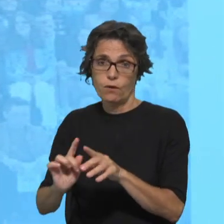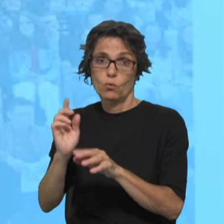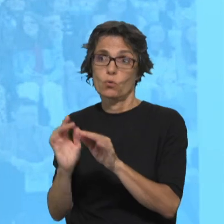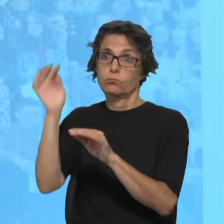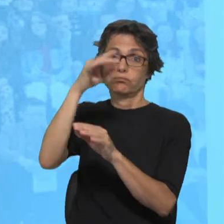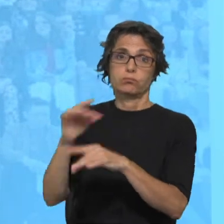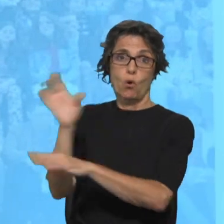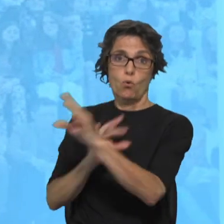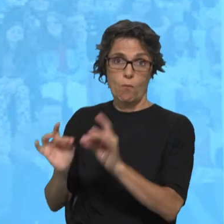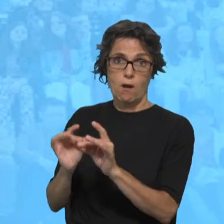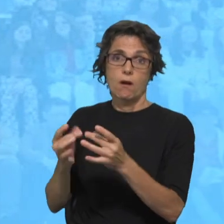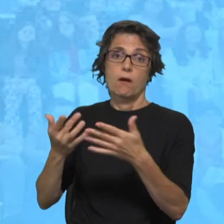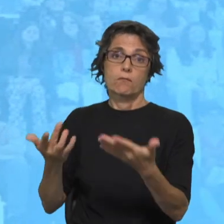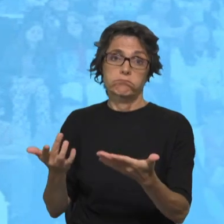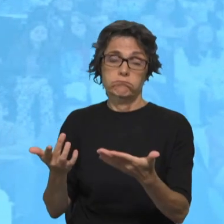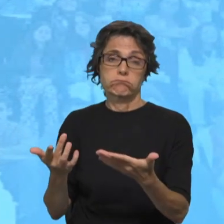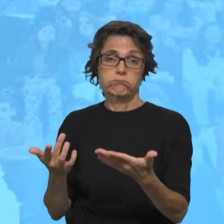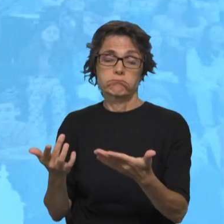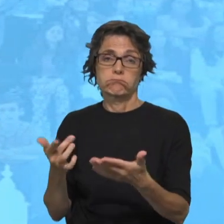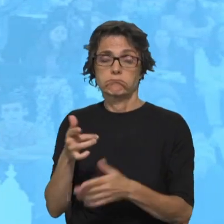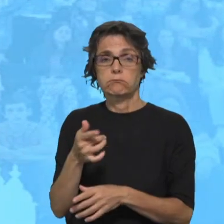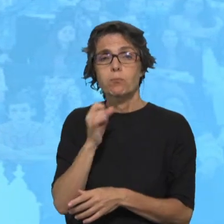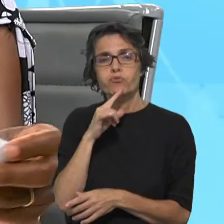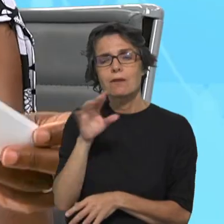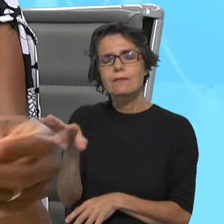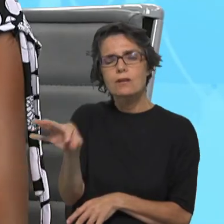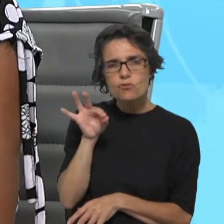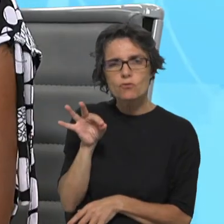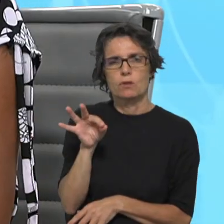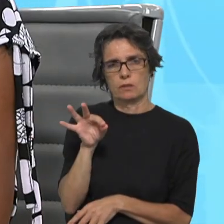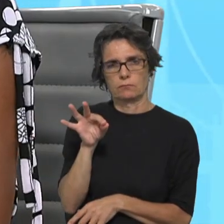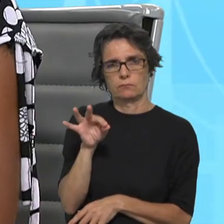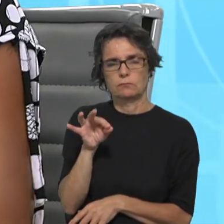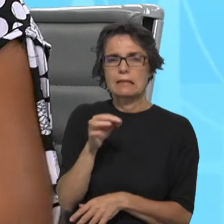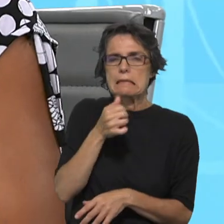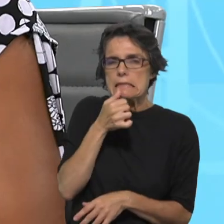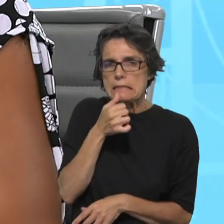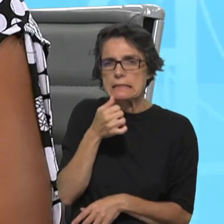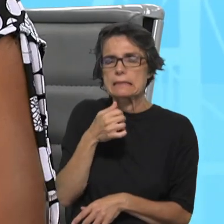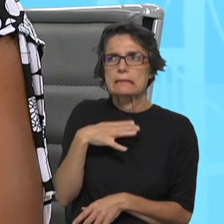Europa. A possibilidade de escolher se migrar ou ficar